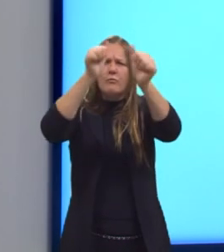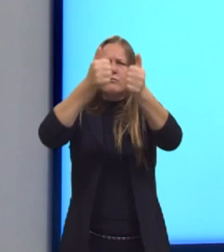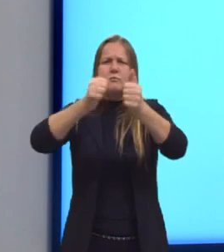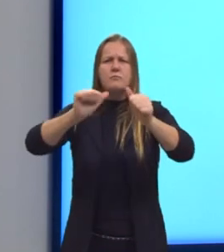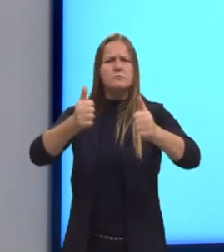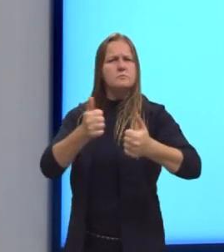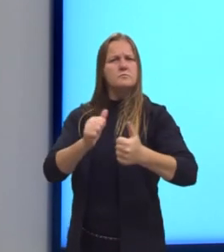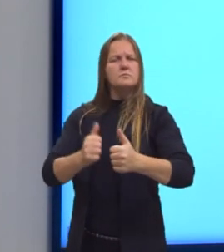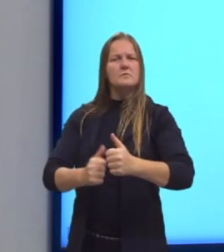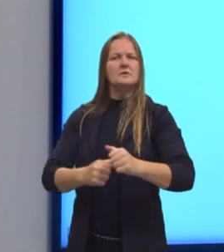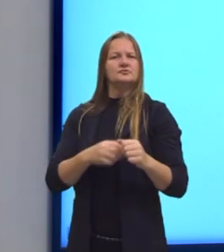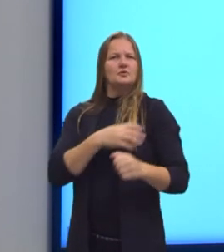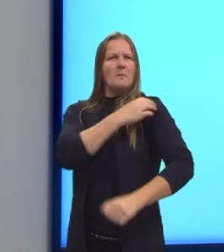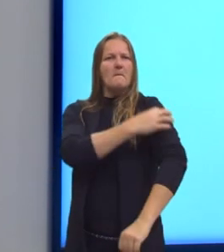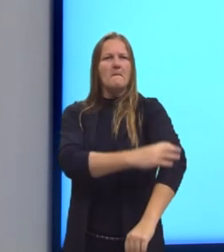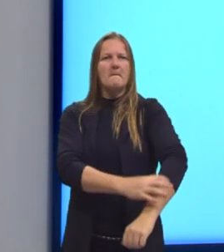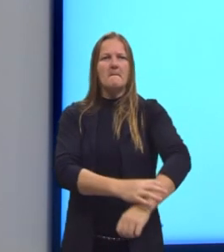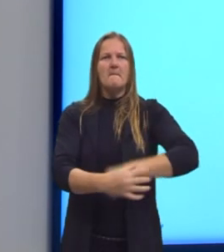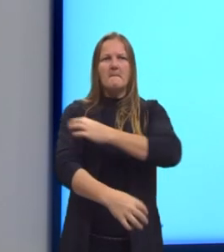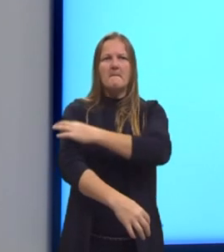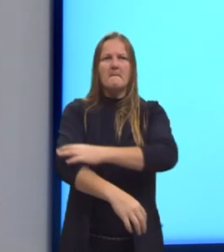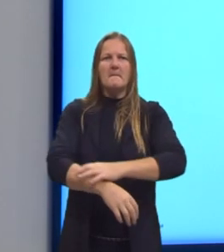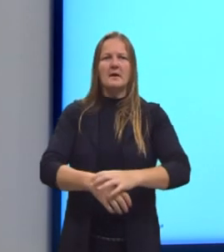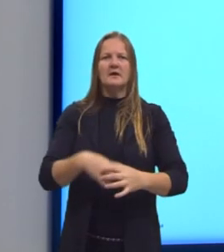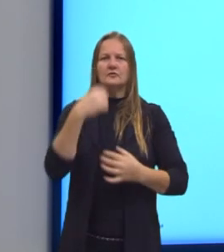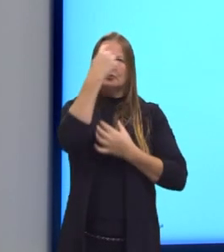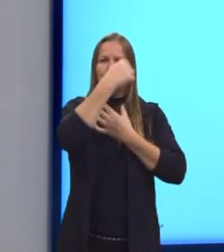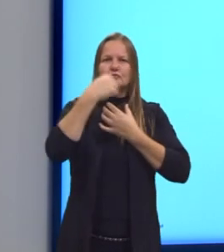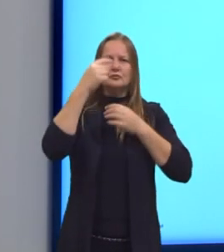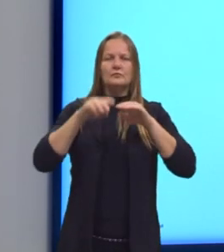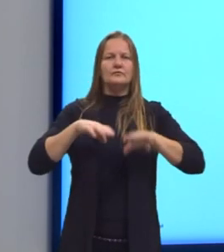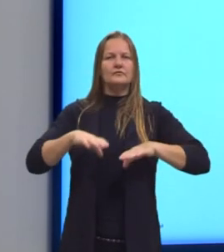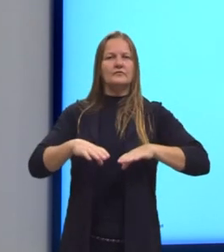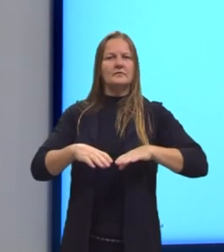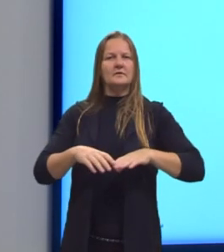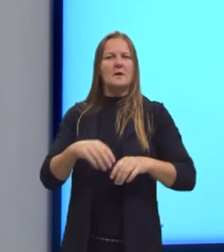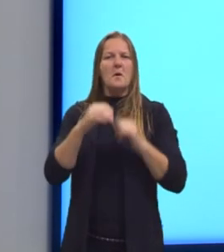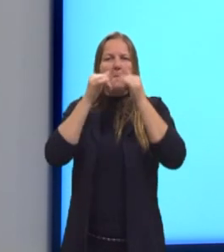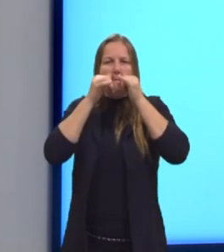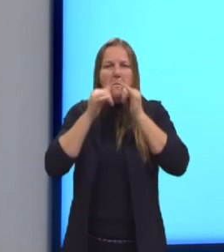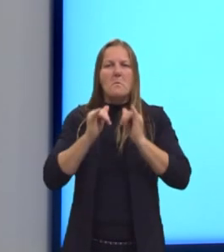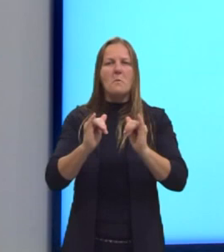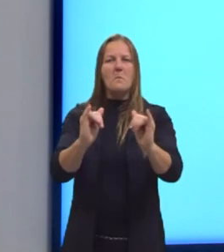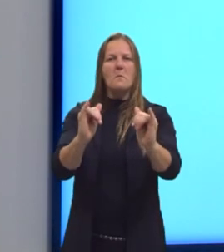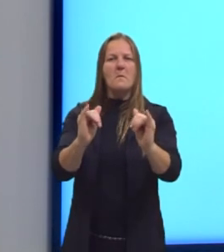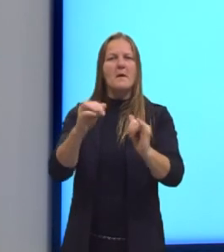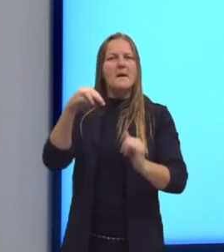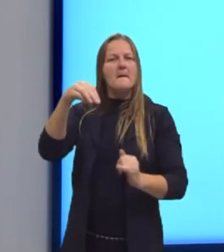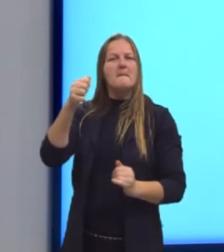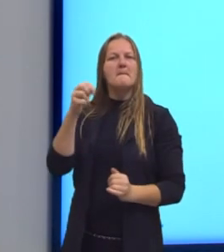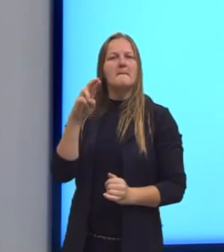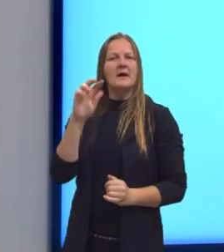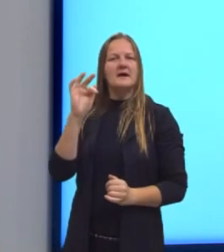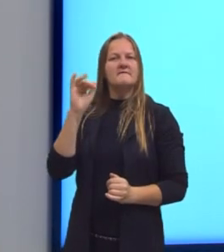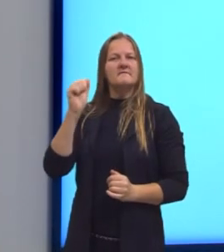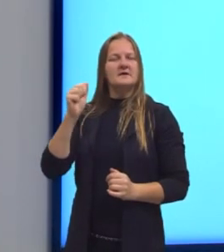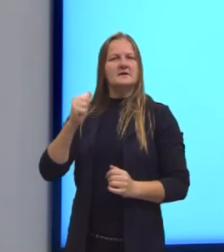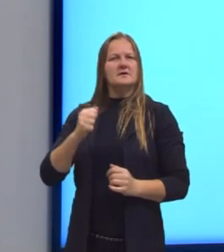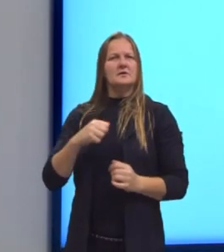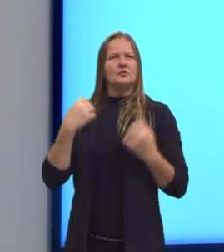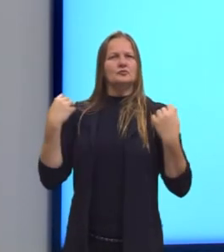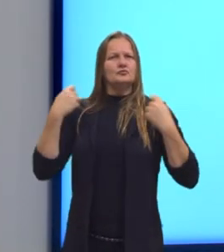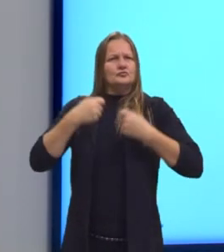escultura tinha os braços, os pés e a face cobertos em marfim, enquanto o traje e as armas foram